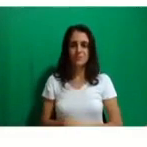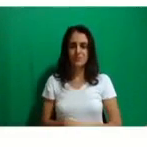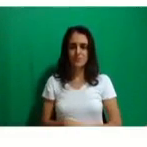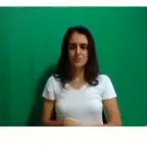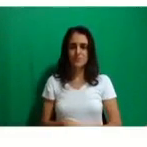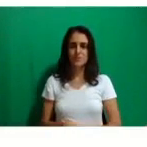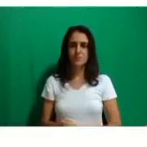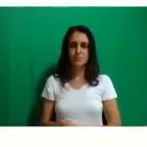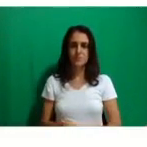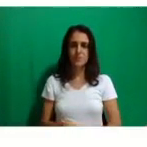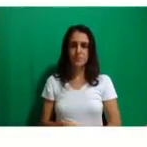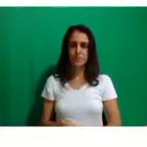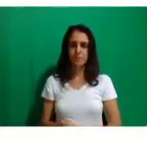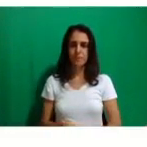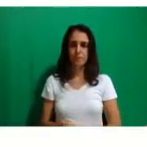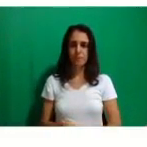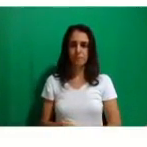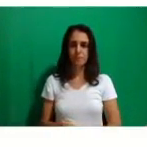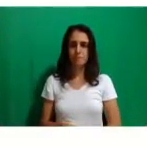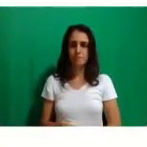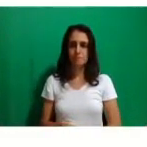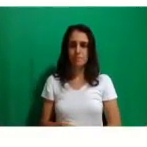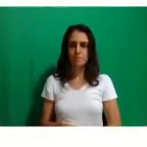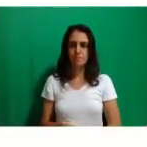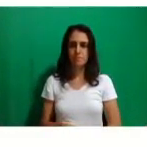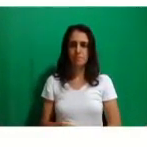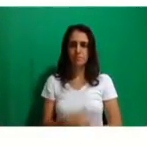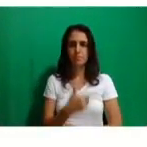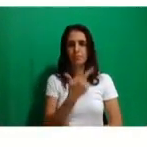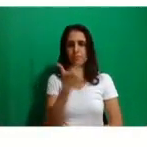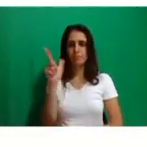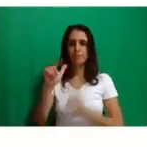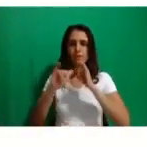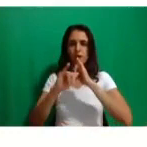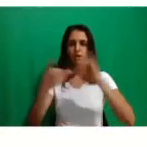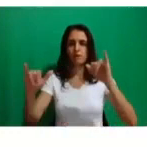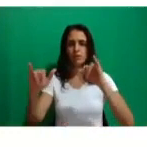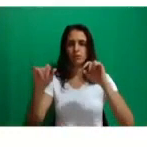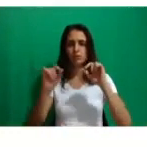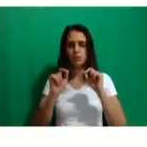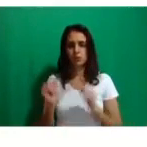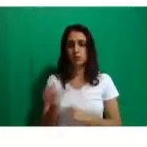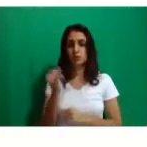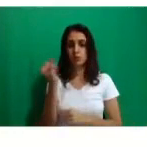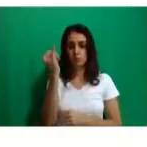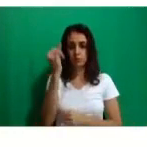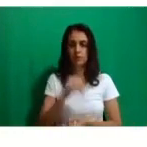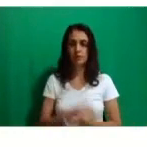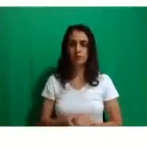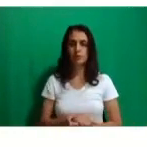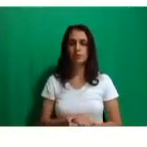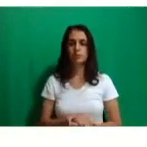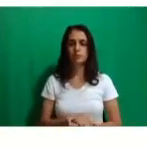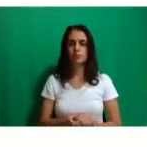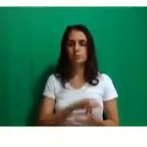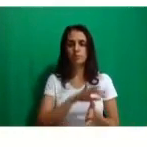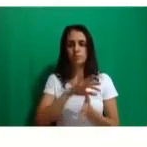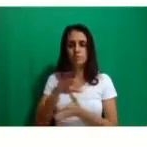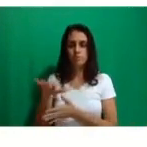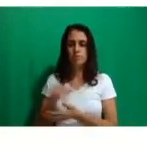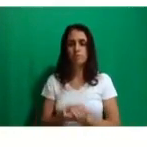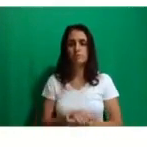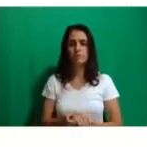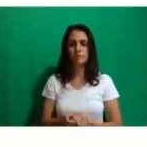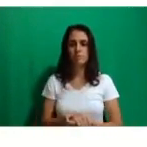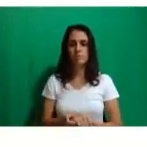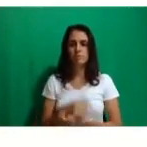É isso. Outro aviso, para finalizar esse momento de orientações e informes, eu deixei um